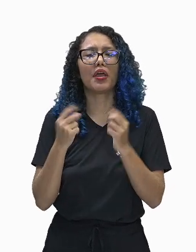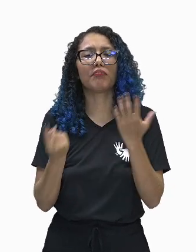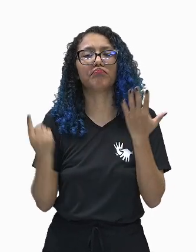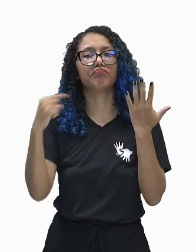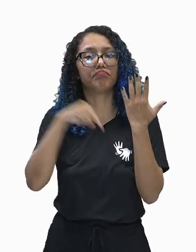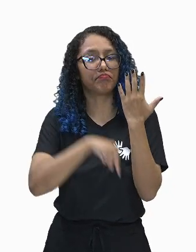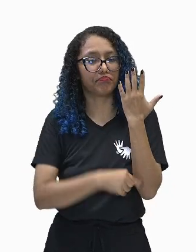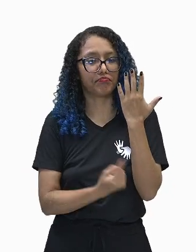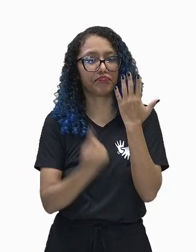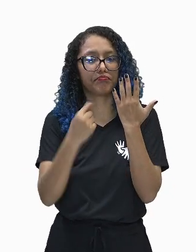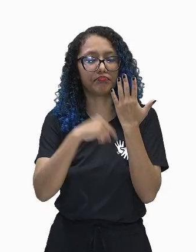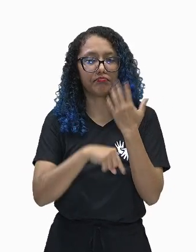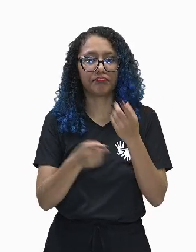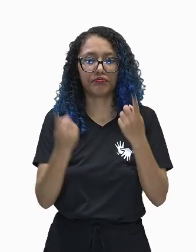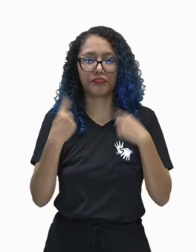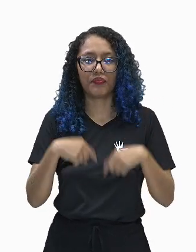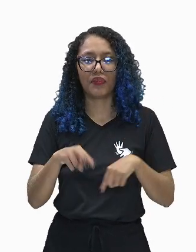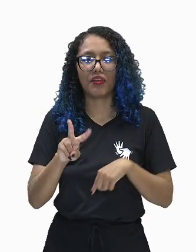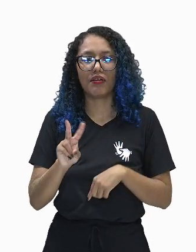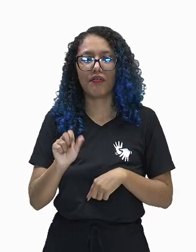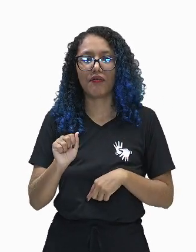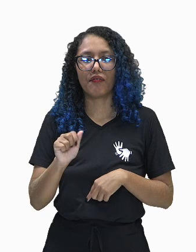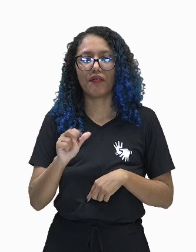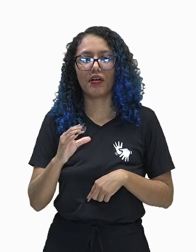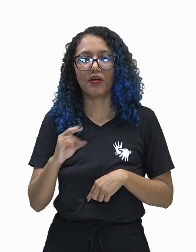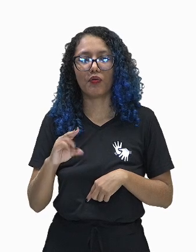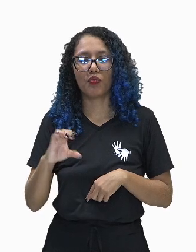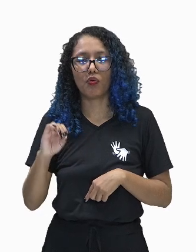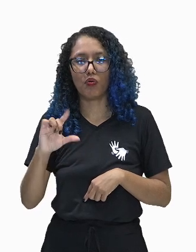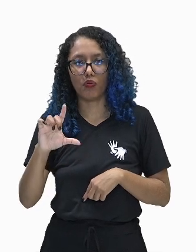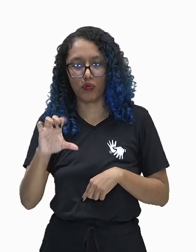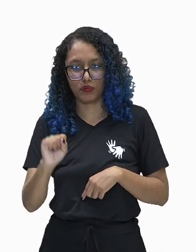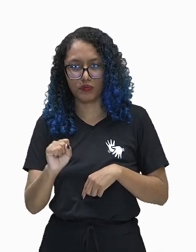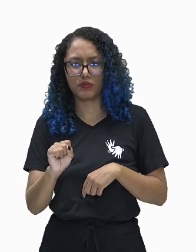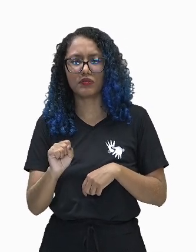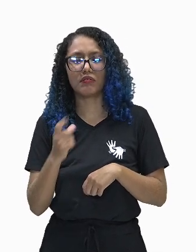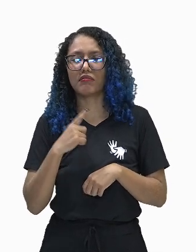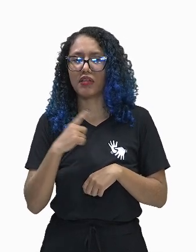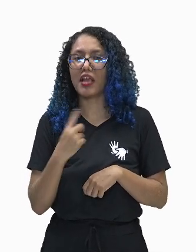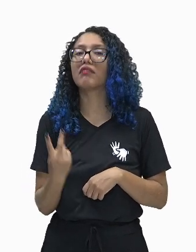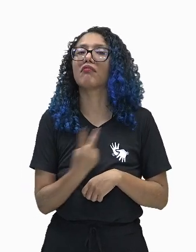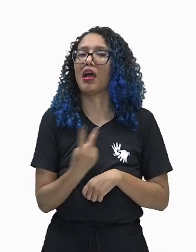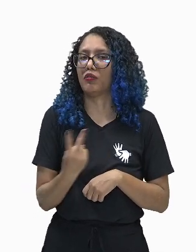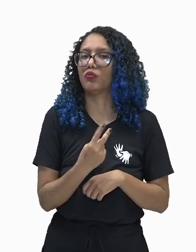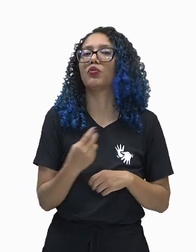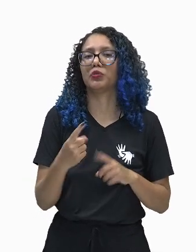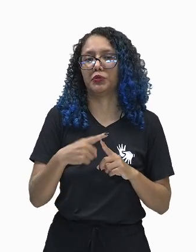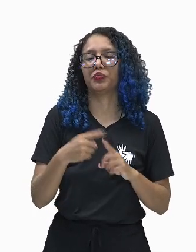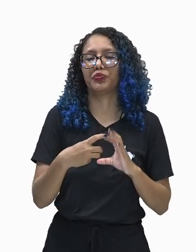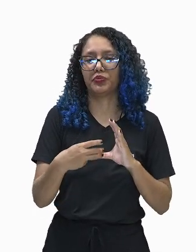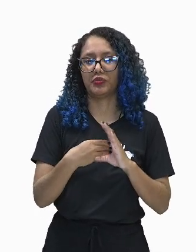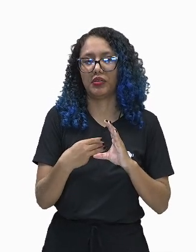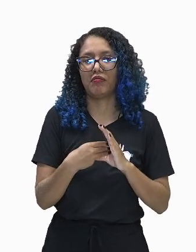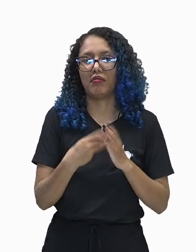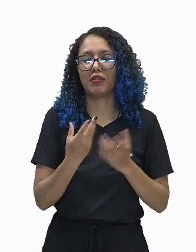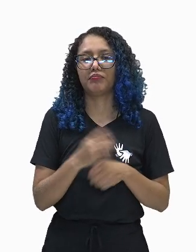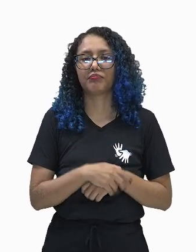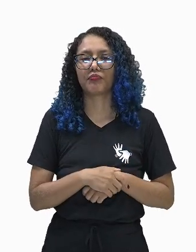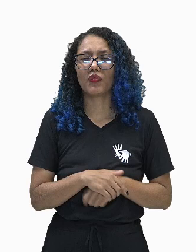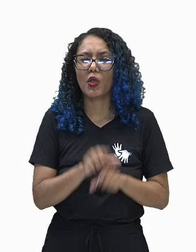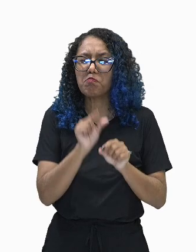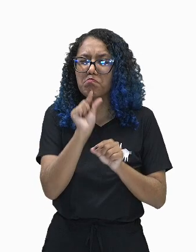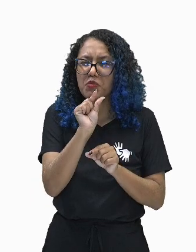Váculos estarão presentes nas duas células, pequeno em grande quantidade nas células animais